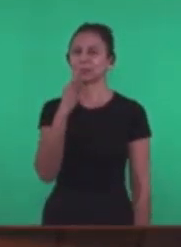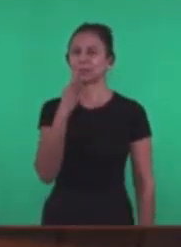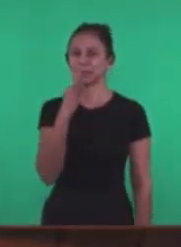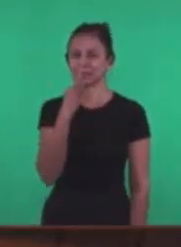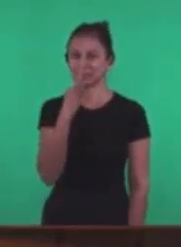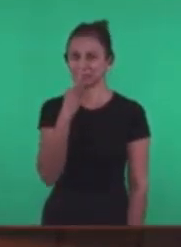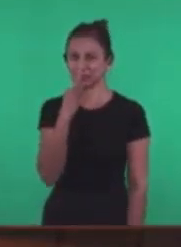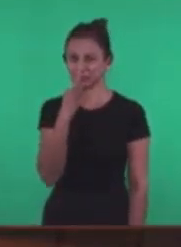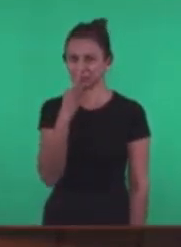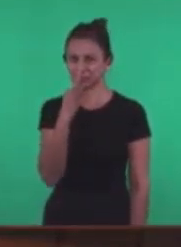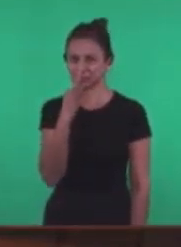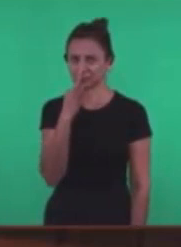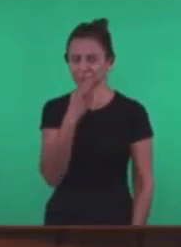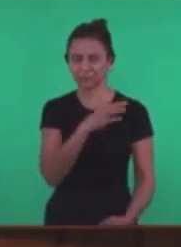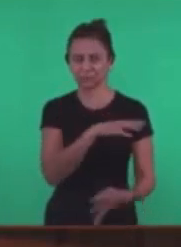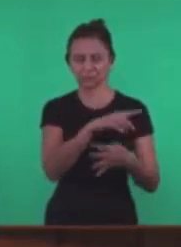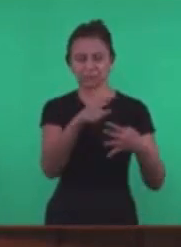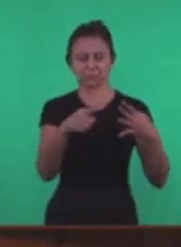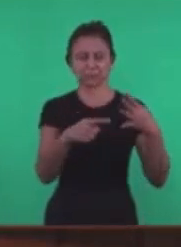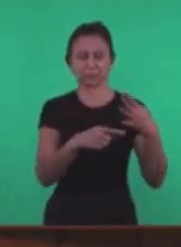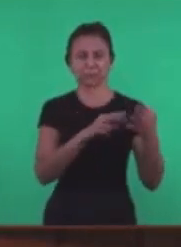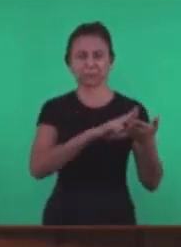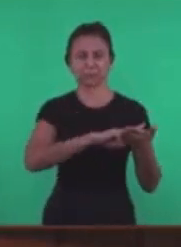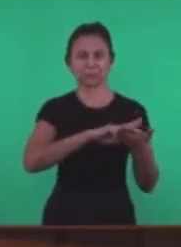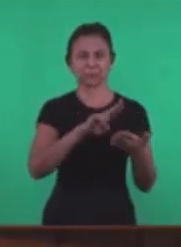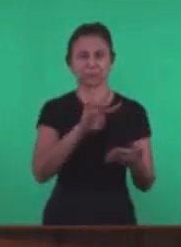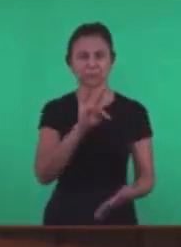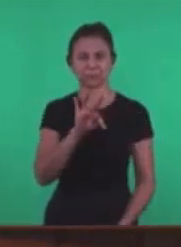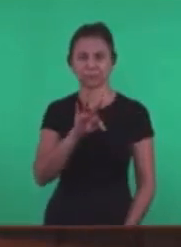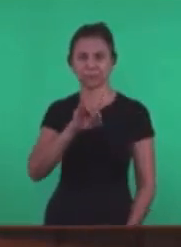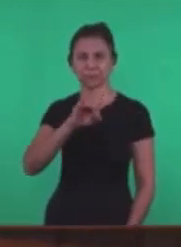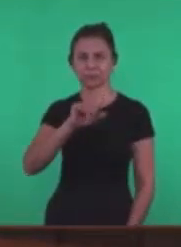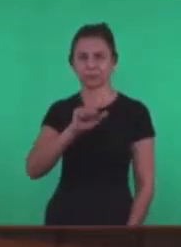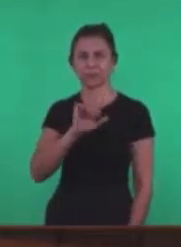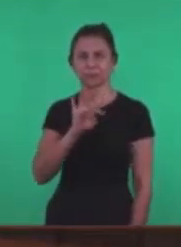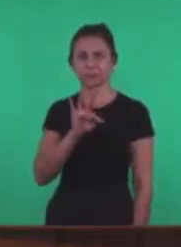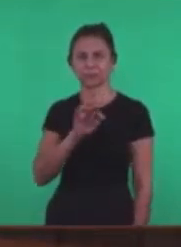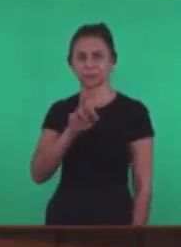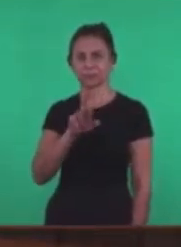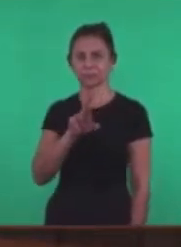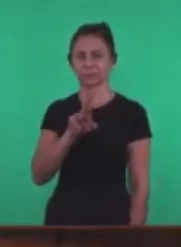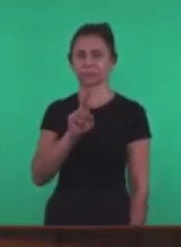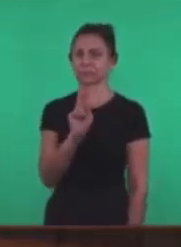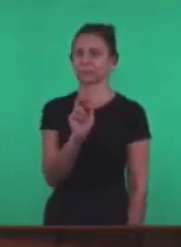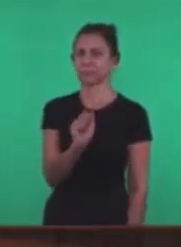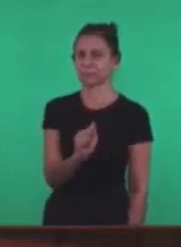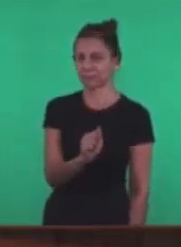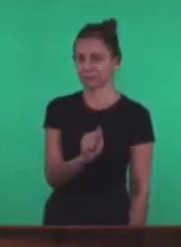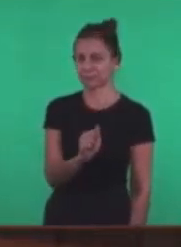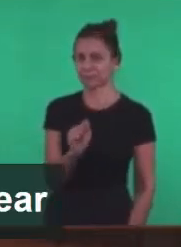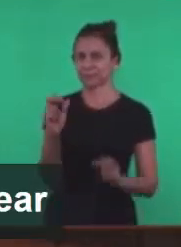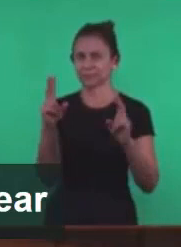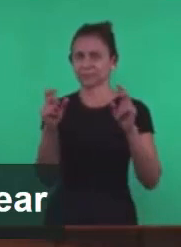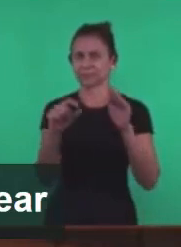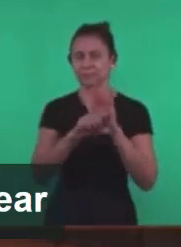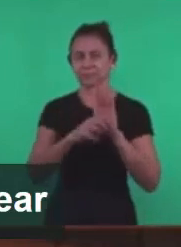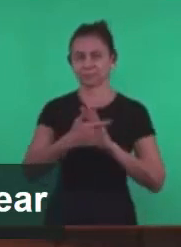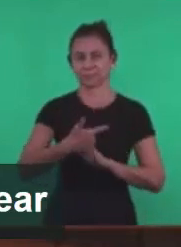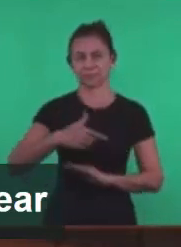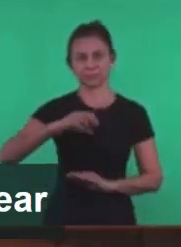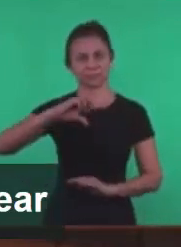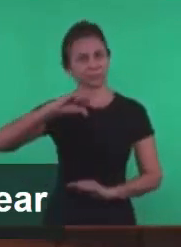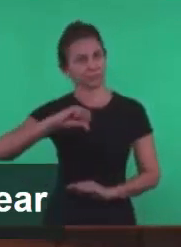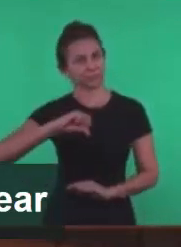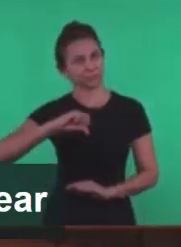Vamos agora A quarta carta A tia tira Então nós vamos encontrar Agora a expressão No versículo 29 E diz lá O